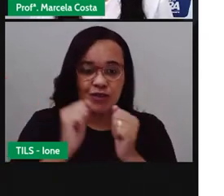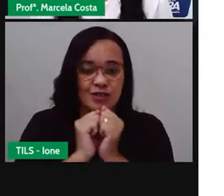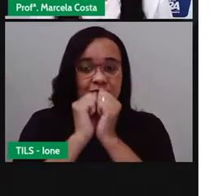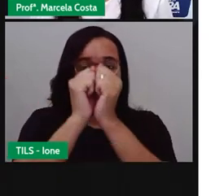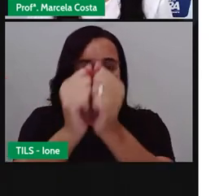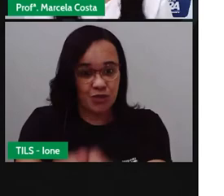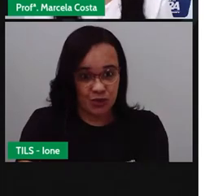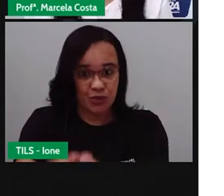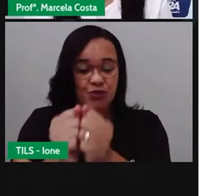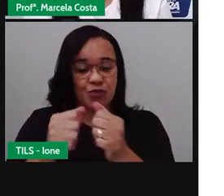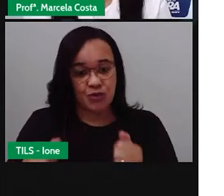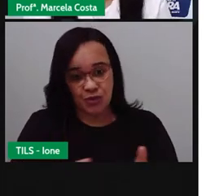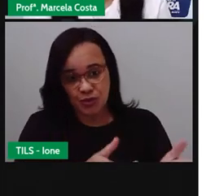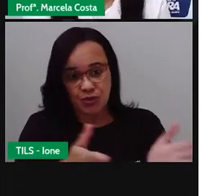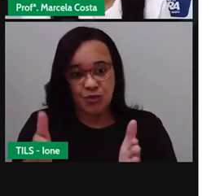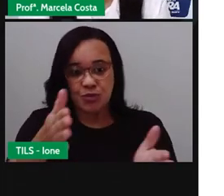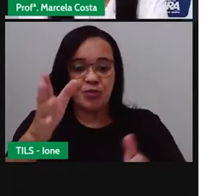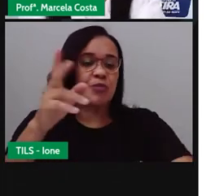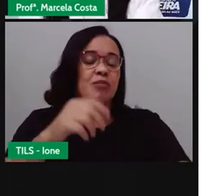pedagógico. Tá bom?